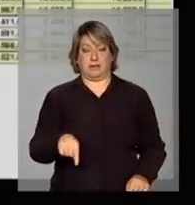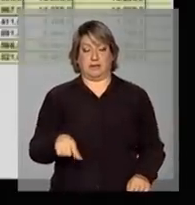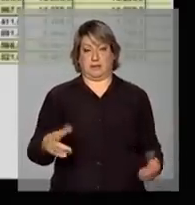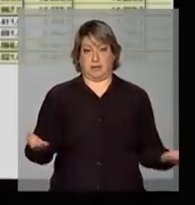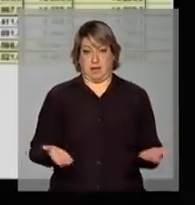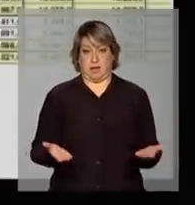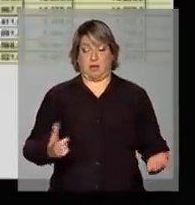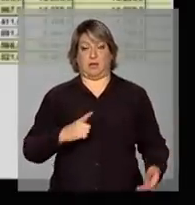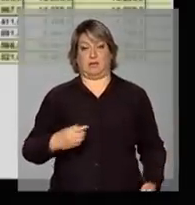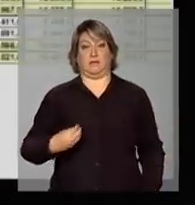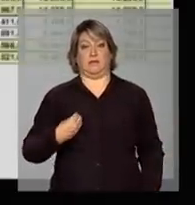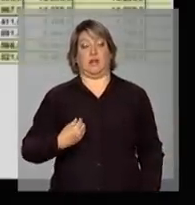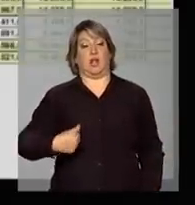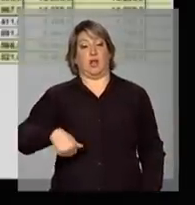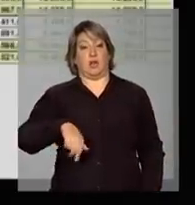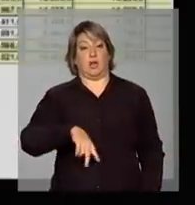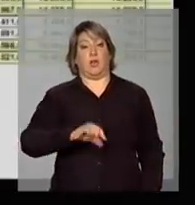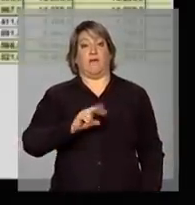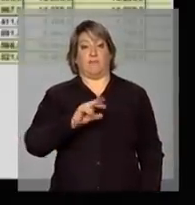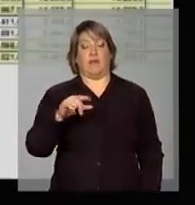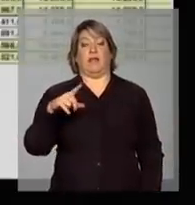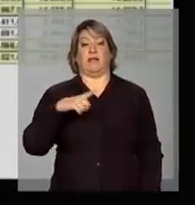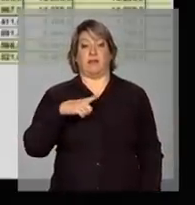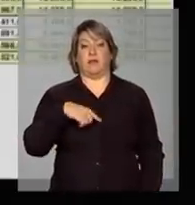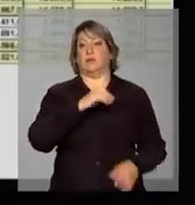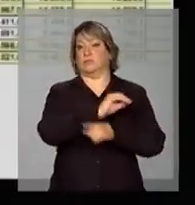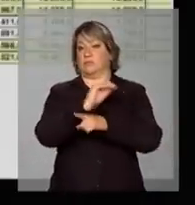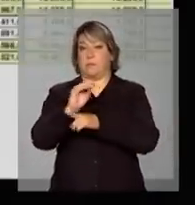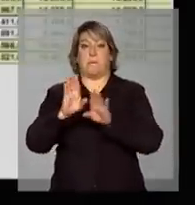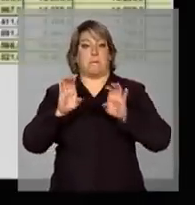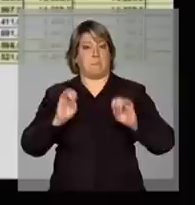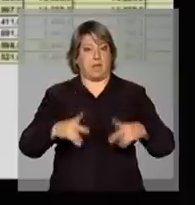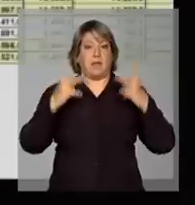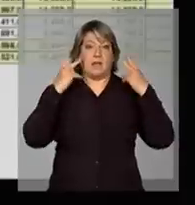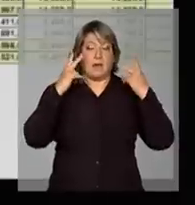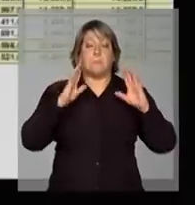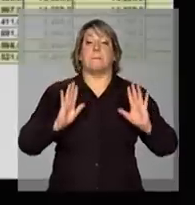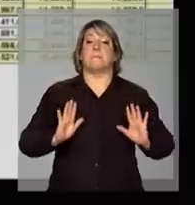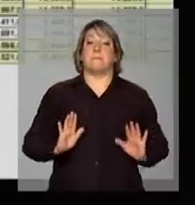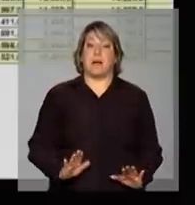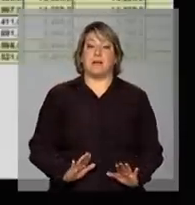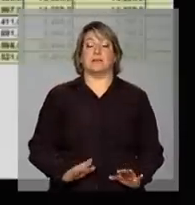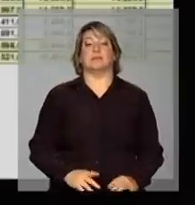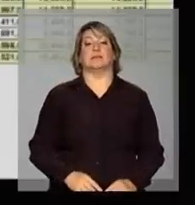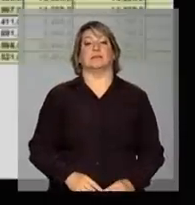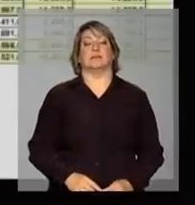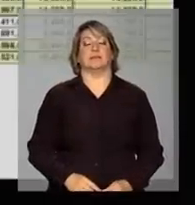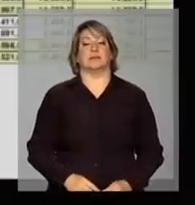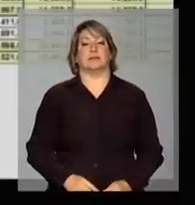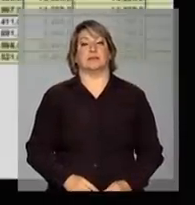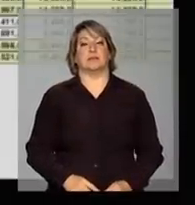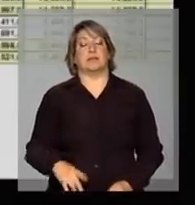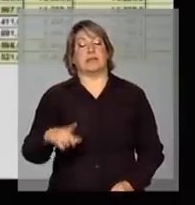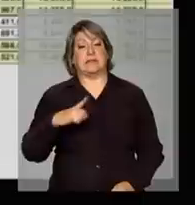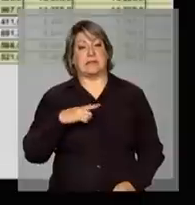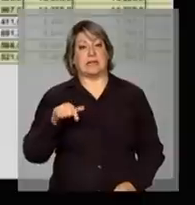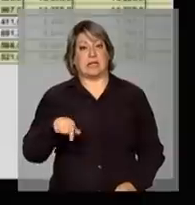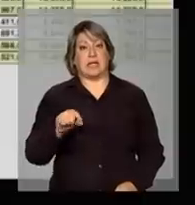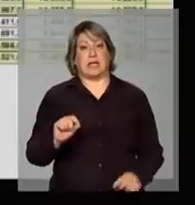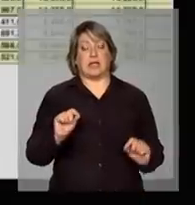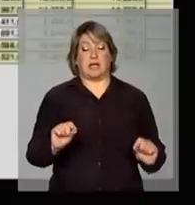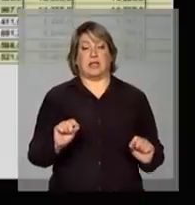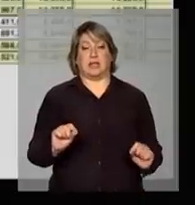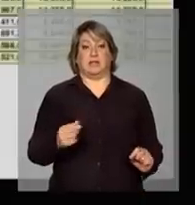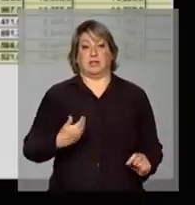que, aparentemente, nós teremos uma produção que atende a nossa demanda, mas tem sido uma situação que, para